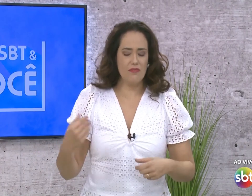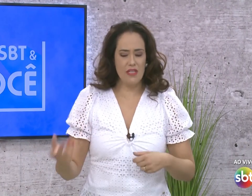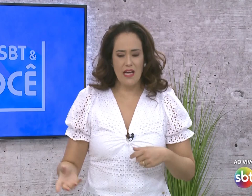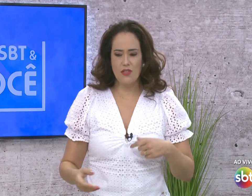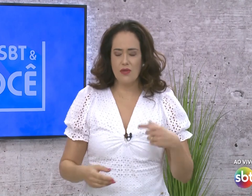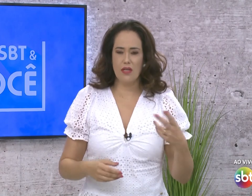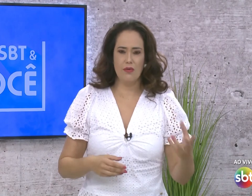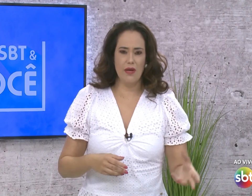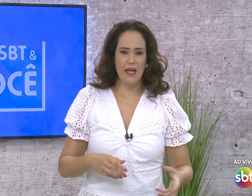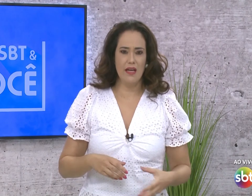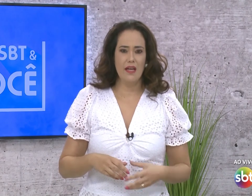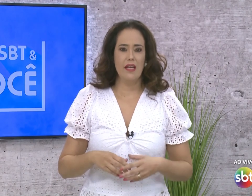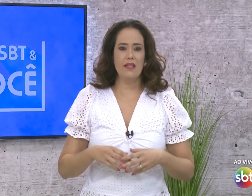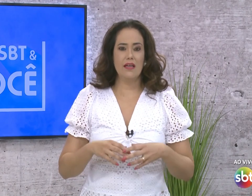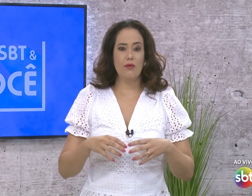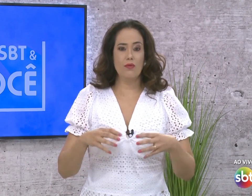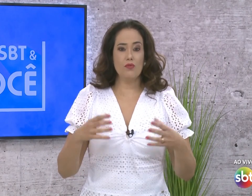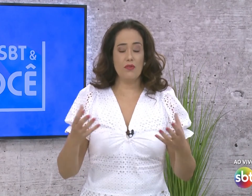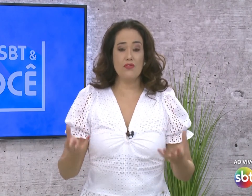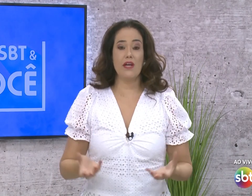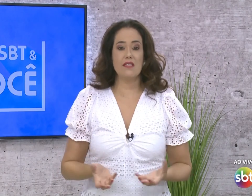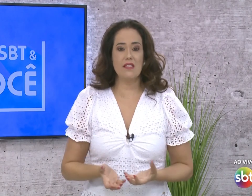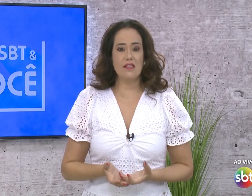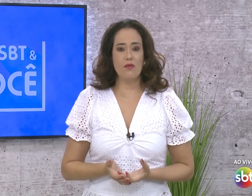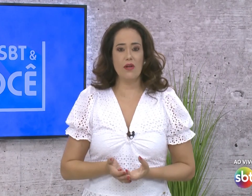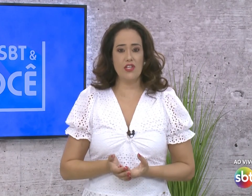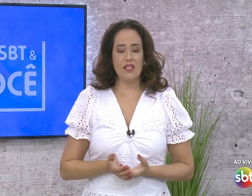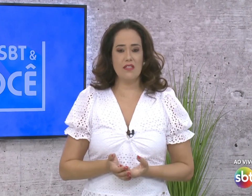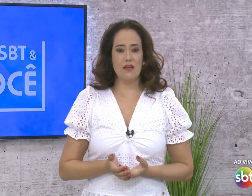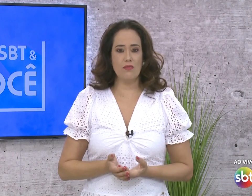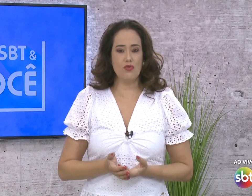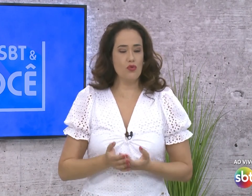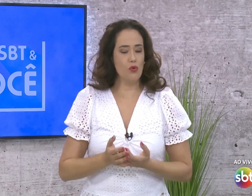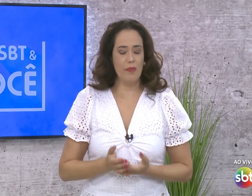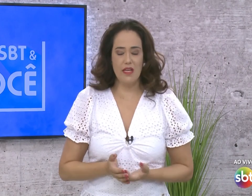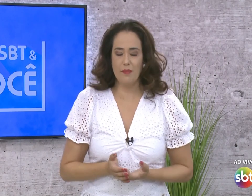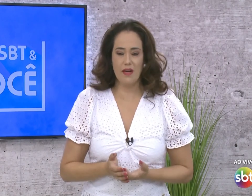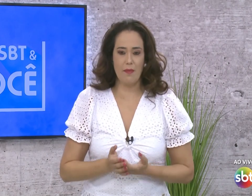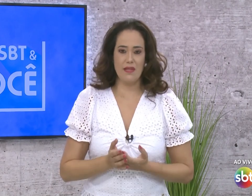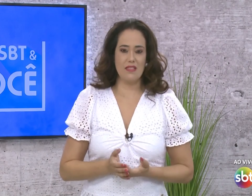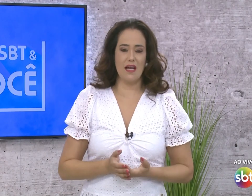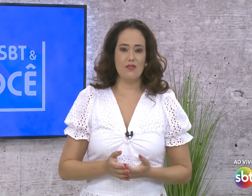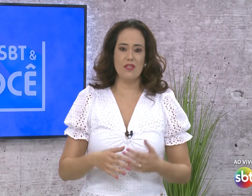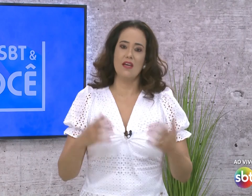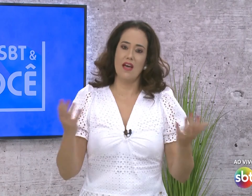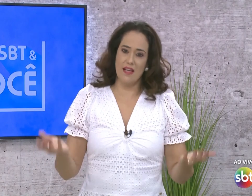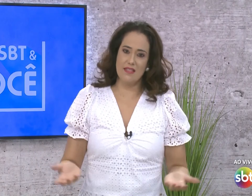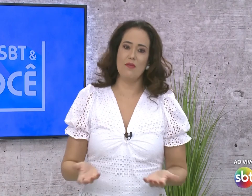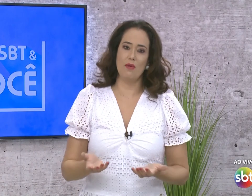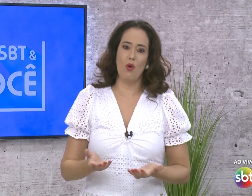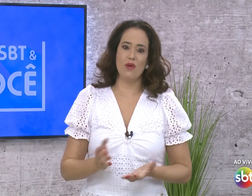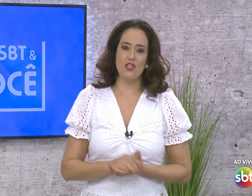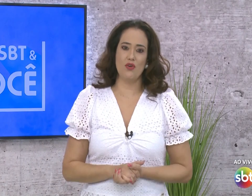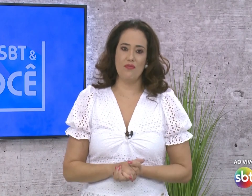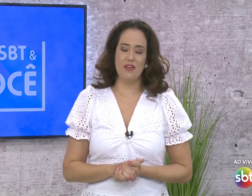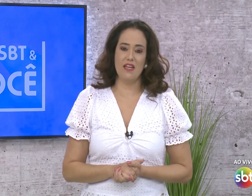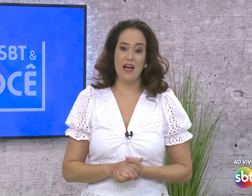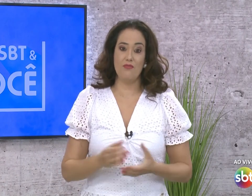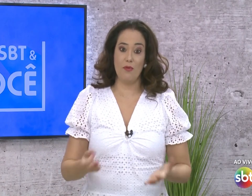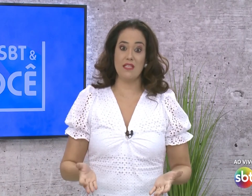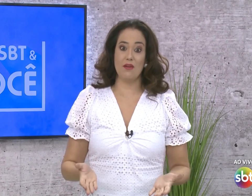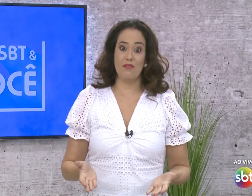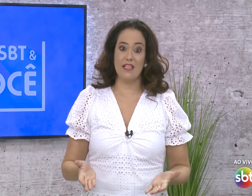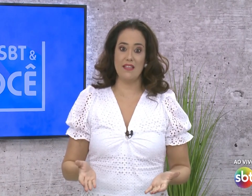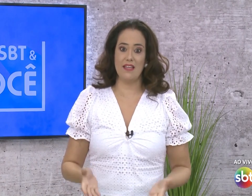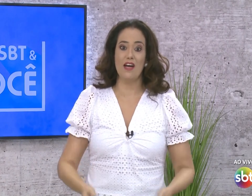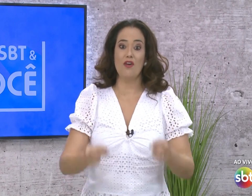news, o que é verdade, o que não é. Então, os profissionais que estão com a gente são super hipercapacitados e é sempre bom a gente ouvir